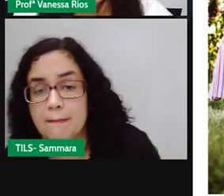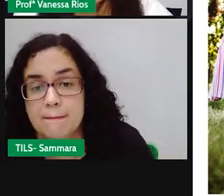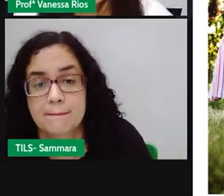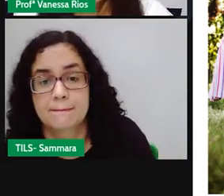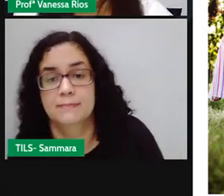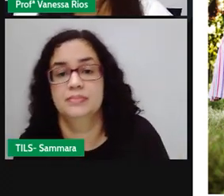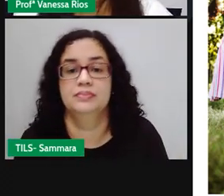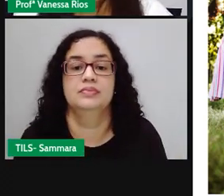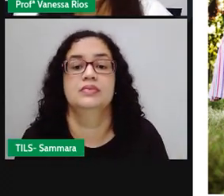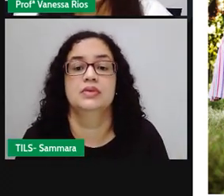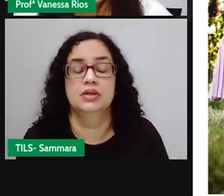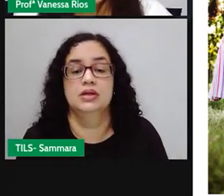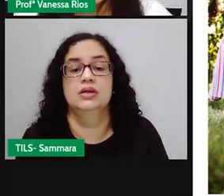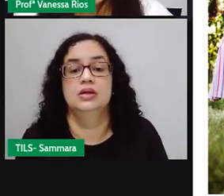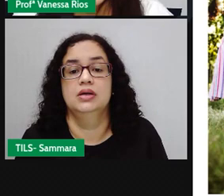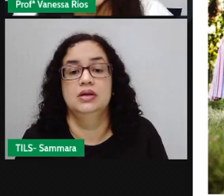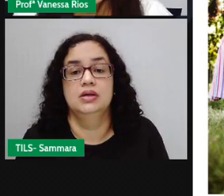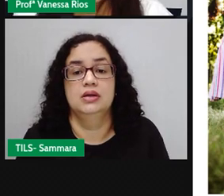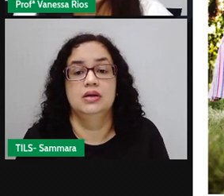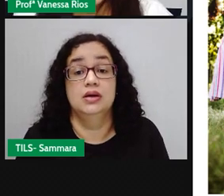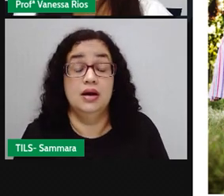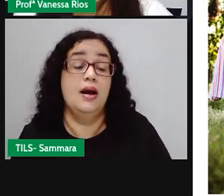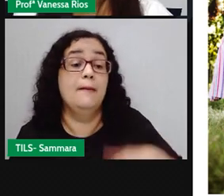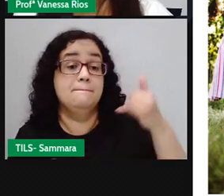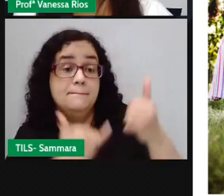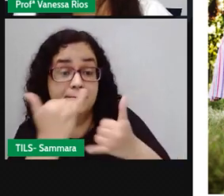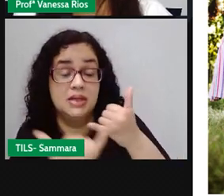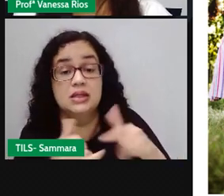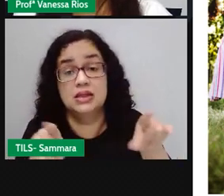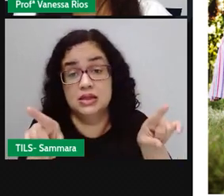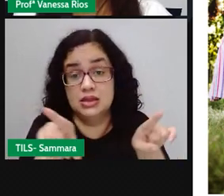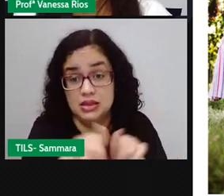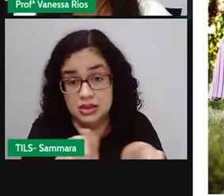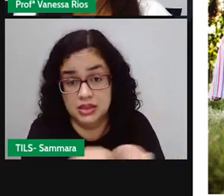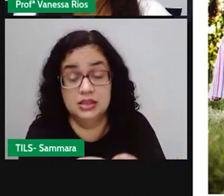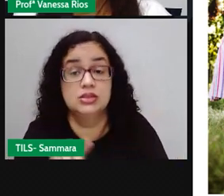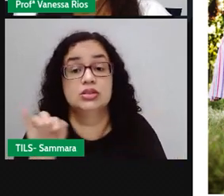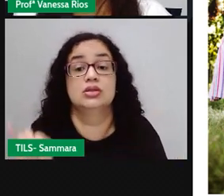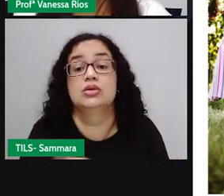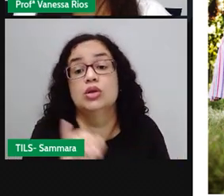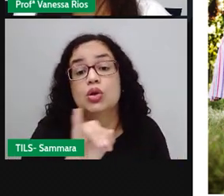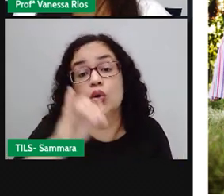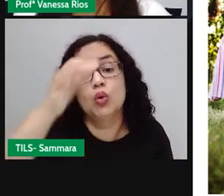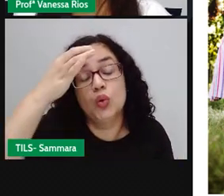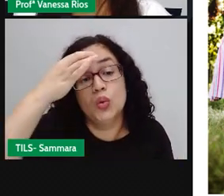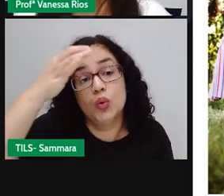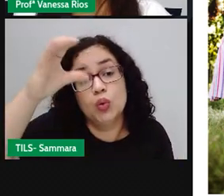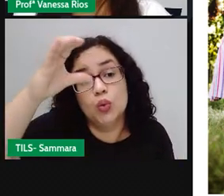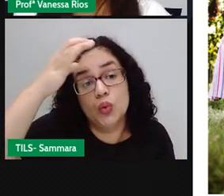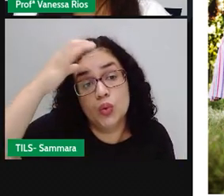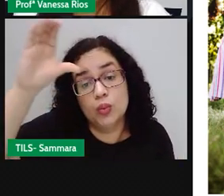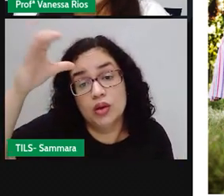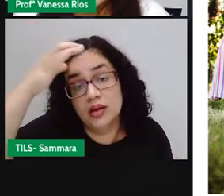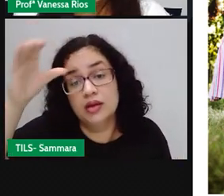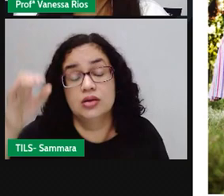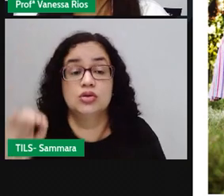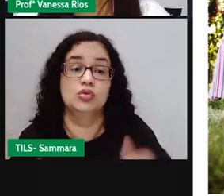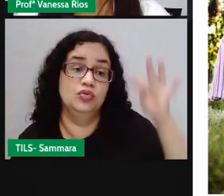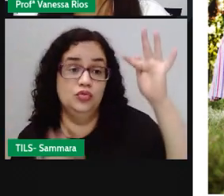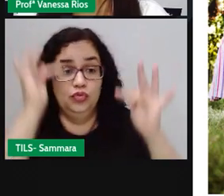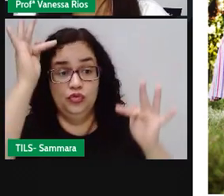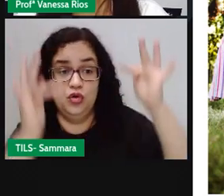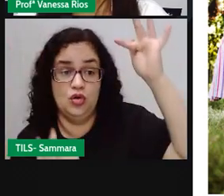de viver. As brincadeiras também são um importante elemento da cultura popular